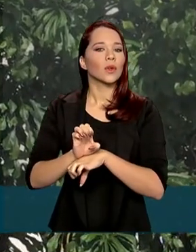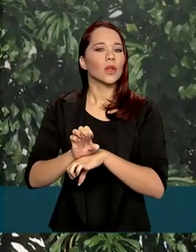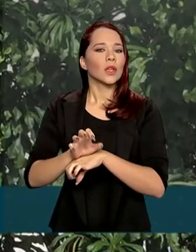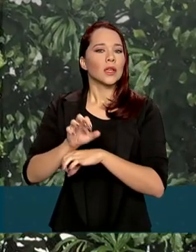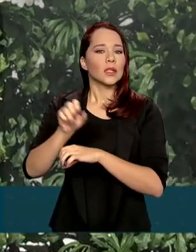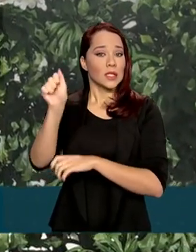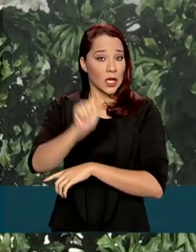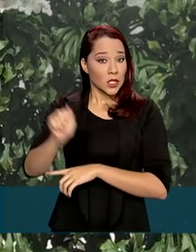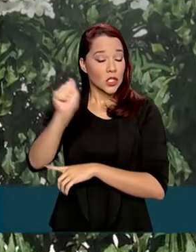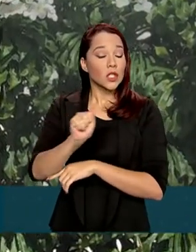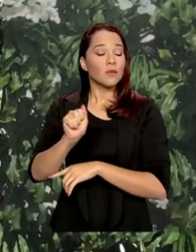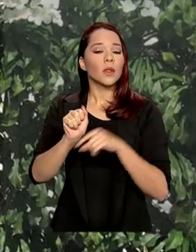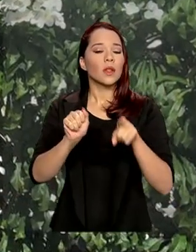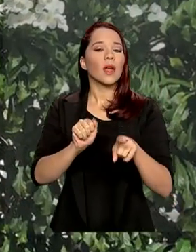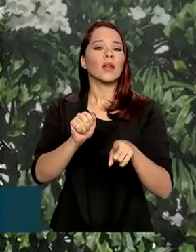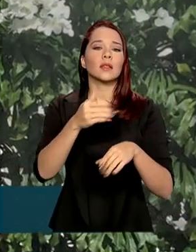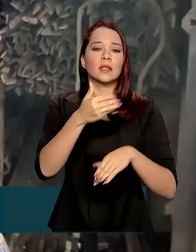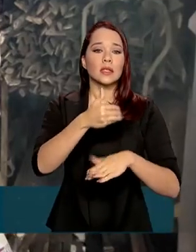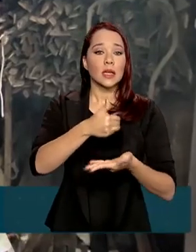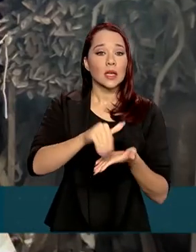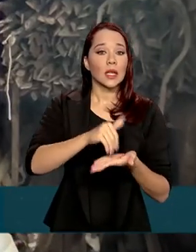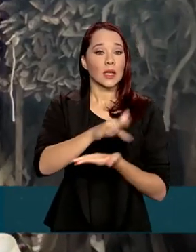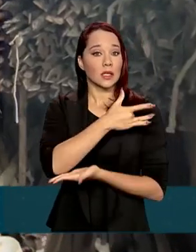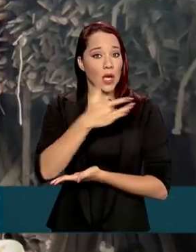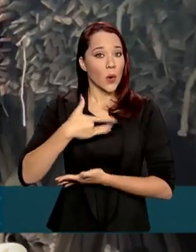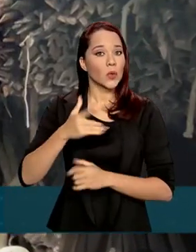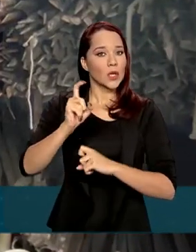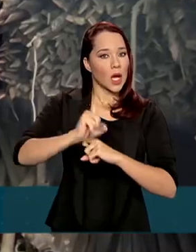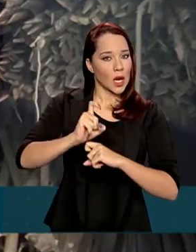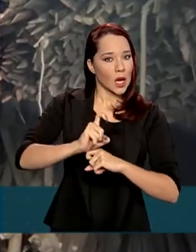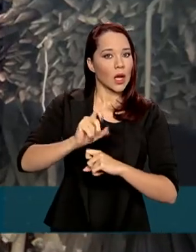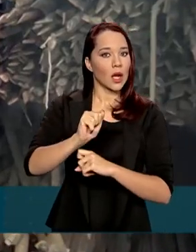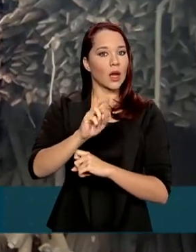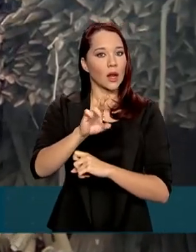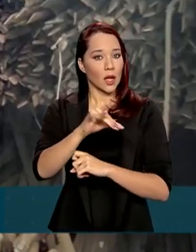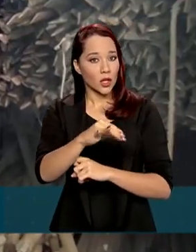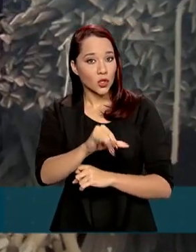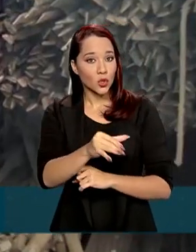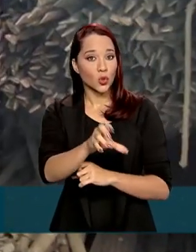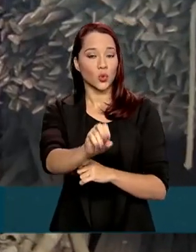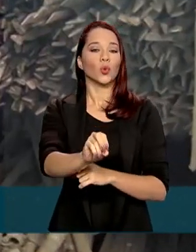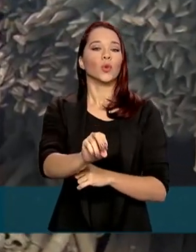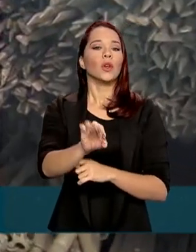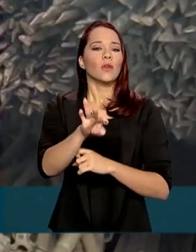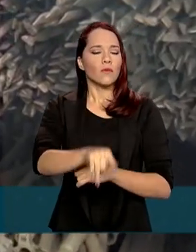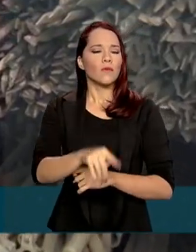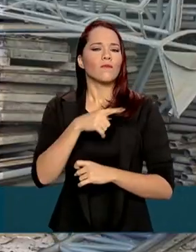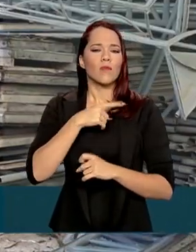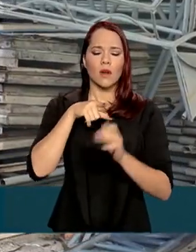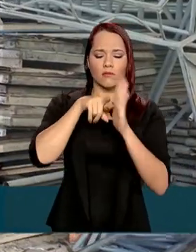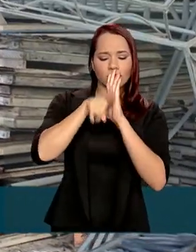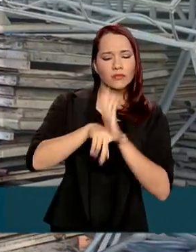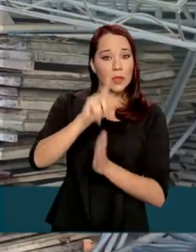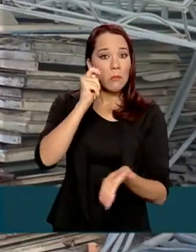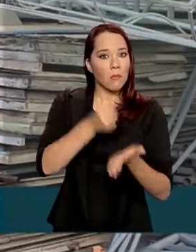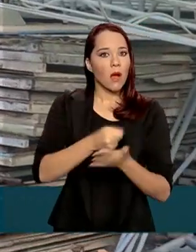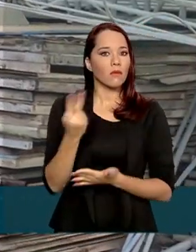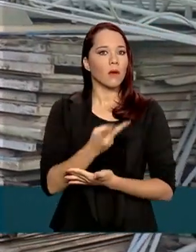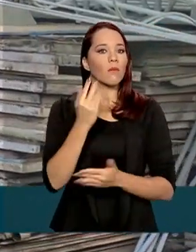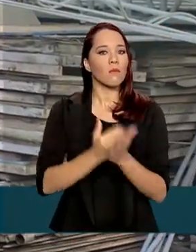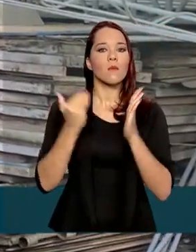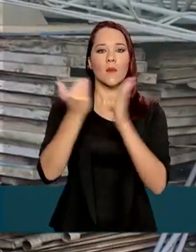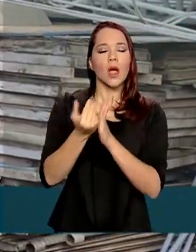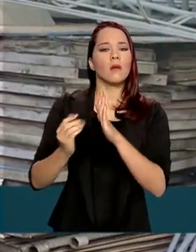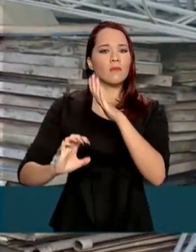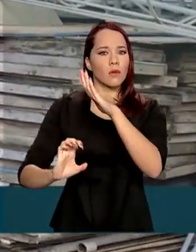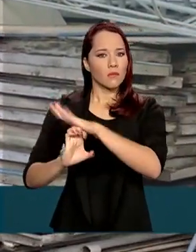alvo foi a Secretaria de Saúde de Aracaju. A Operação Seródio investigou se foi pago um valor maior que o devido para uma